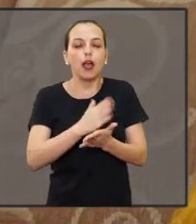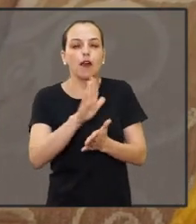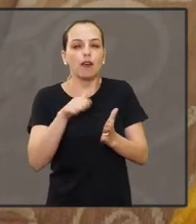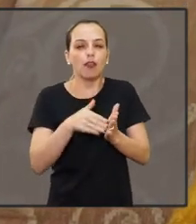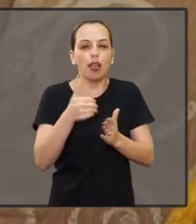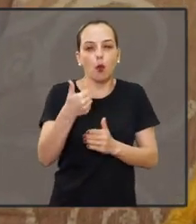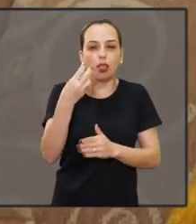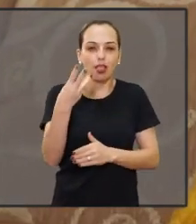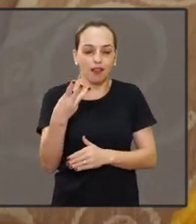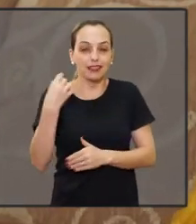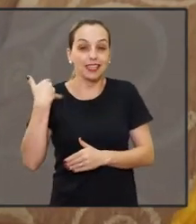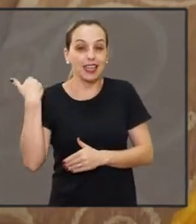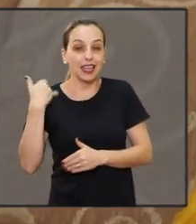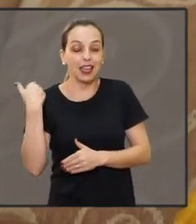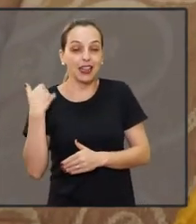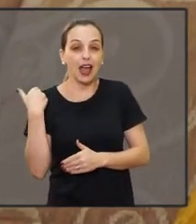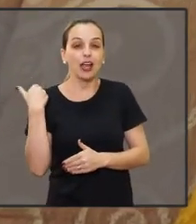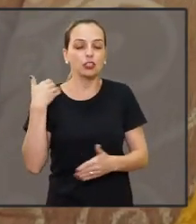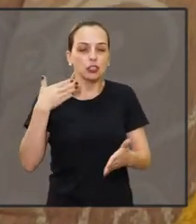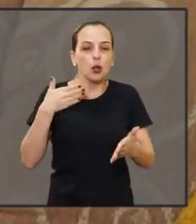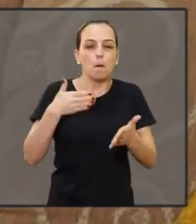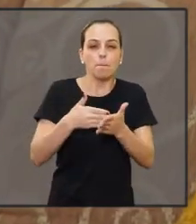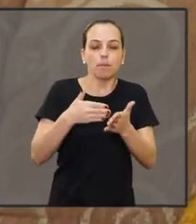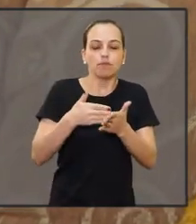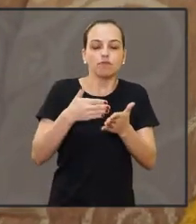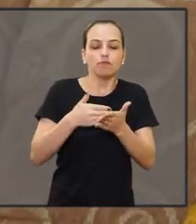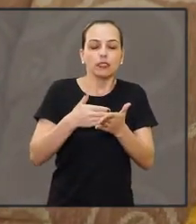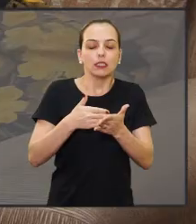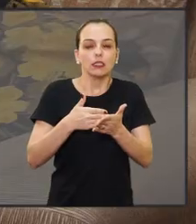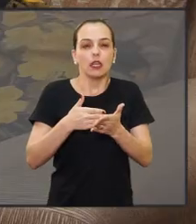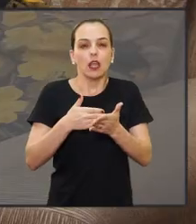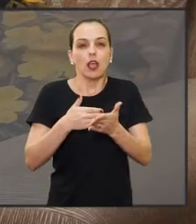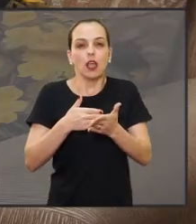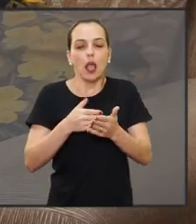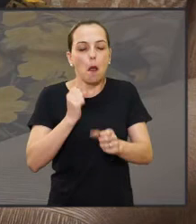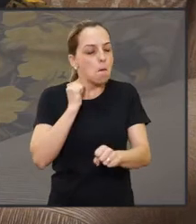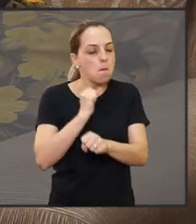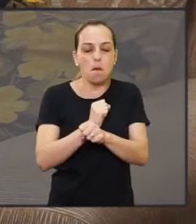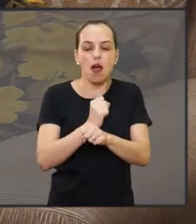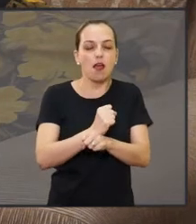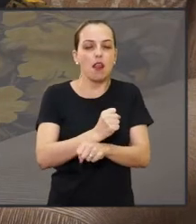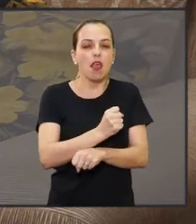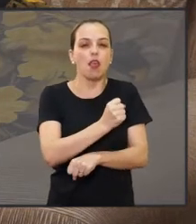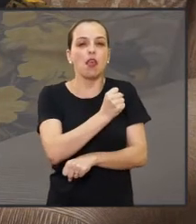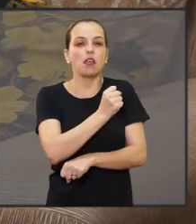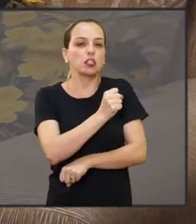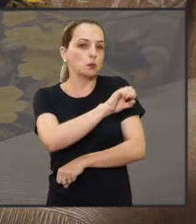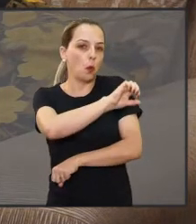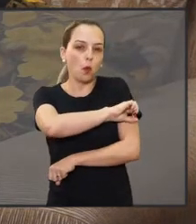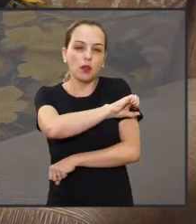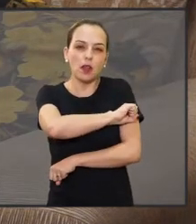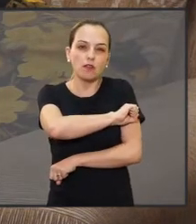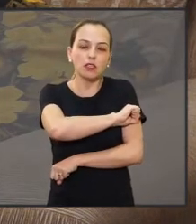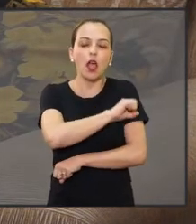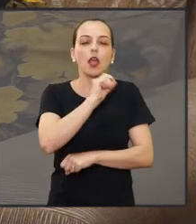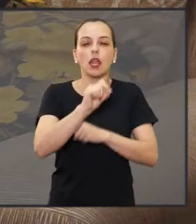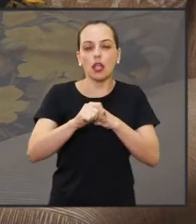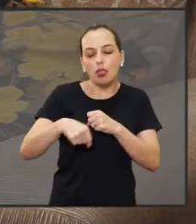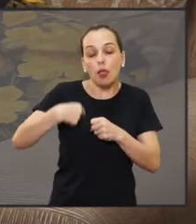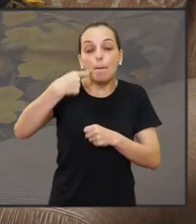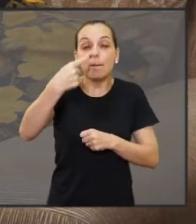estudei até os 13 anos, parei de estudar na oitava série. Depois voltei a estudar, depois de muito tempo.